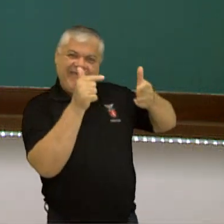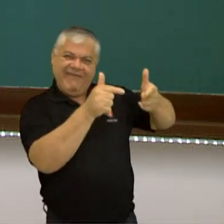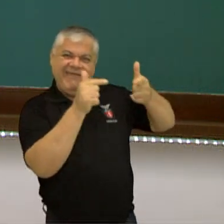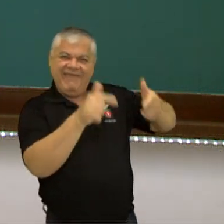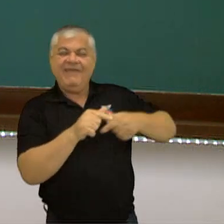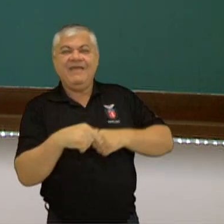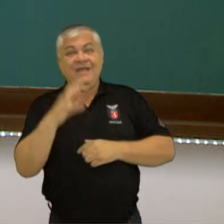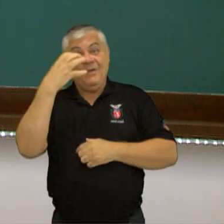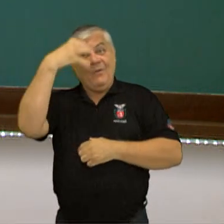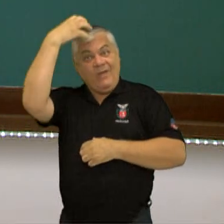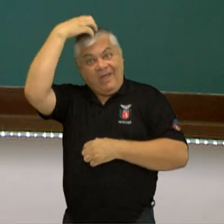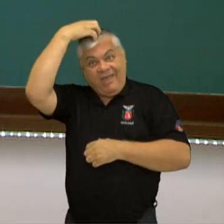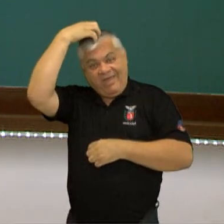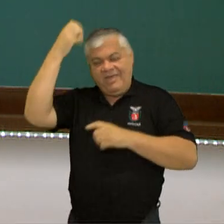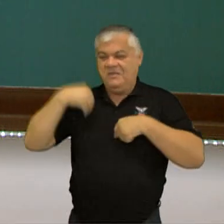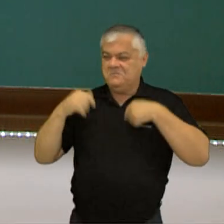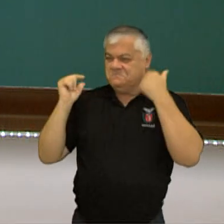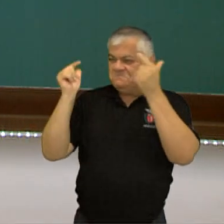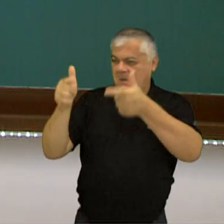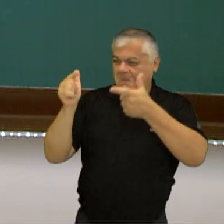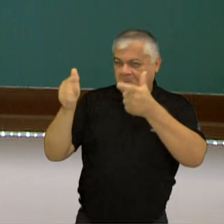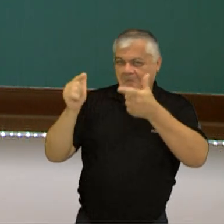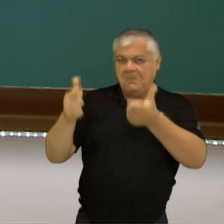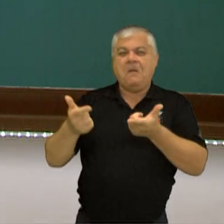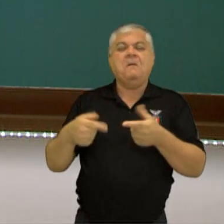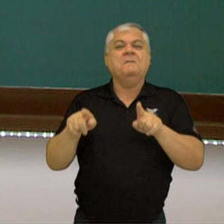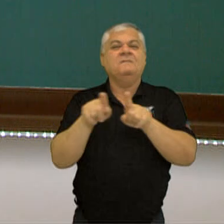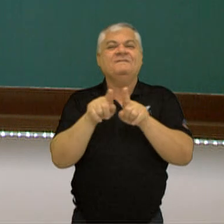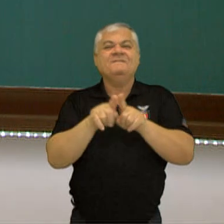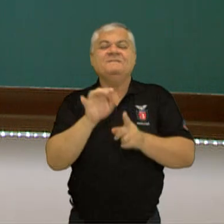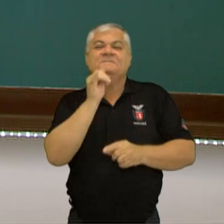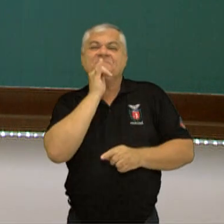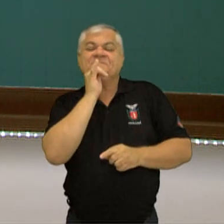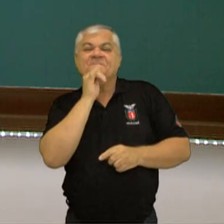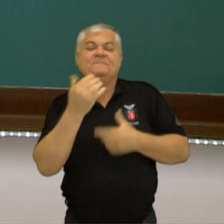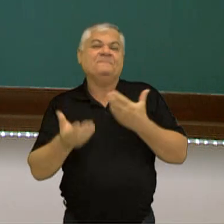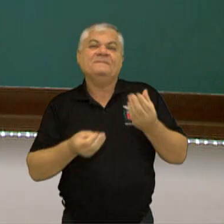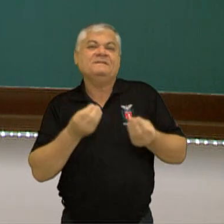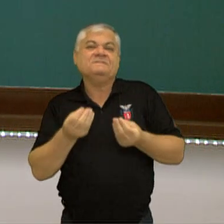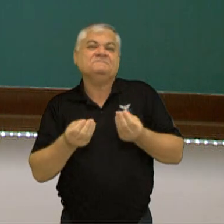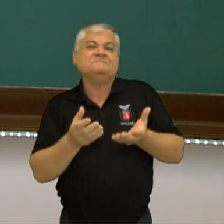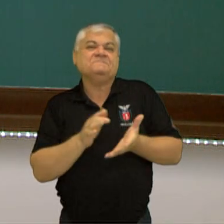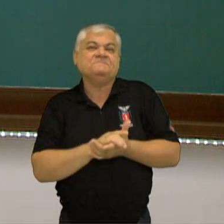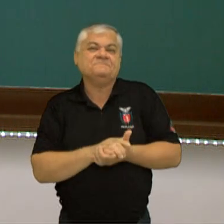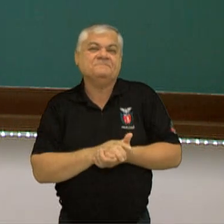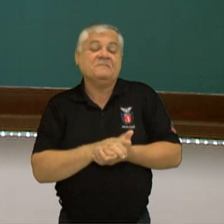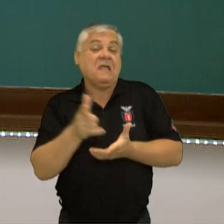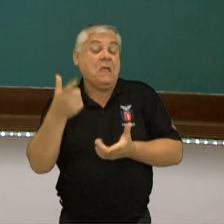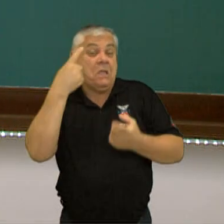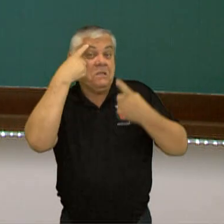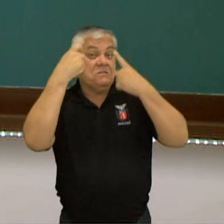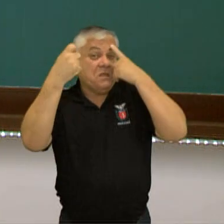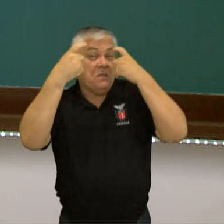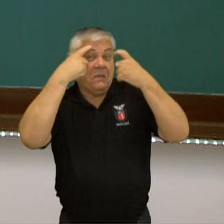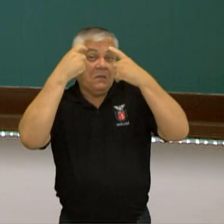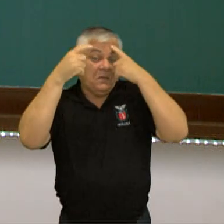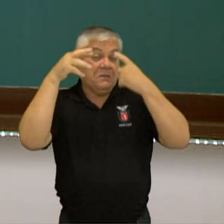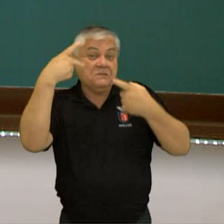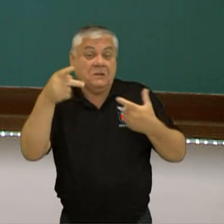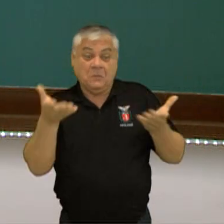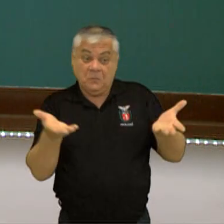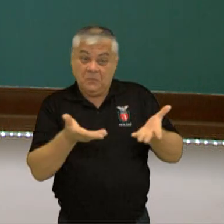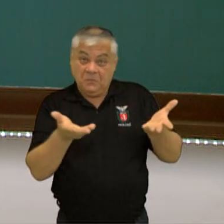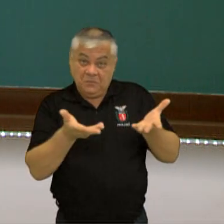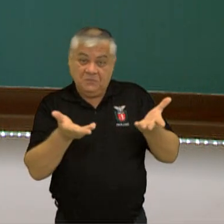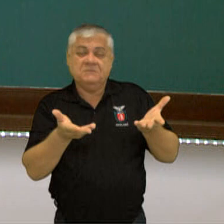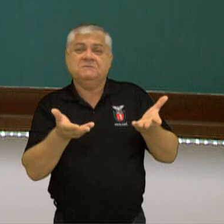fazer essa concepção ideológica, né? Que a gente tem hoje,